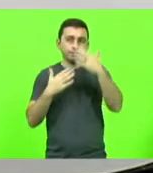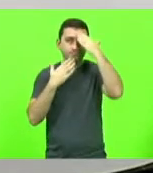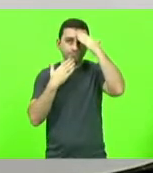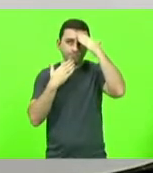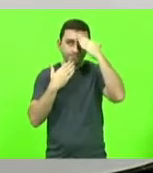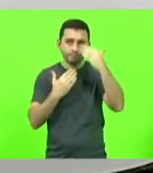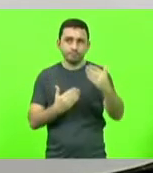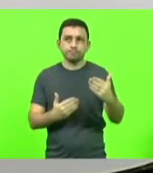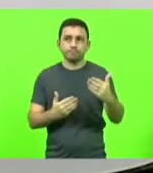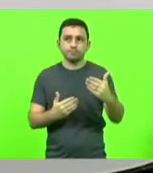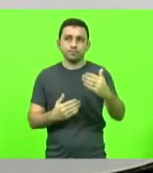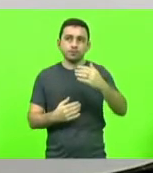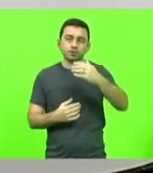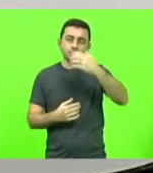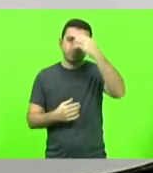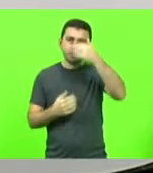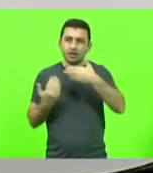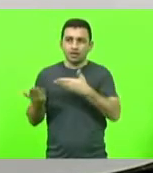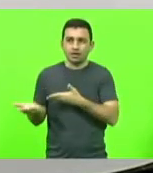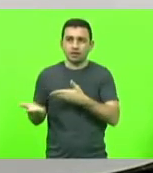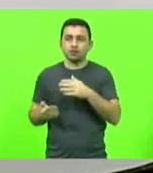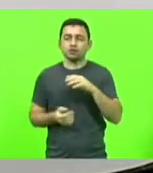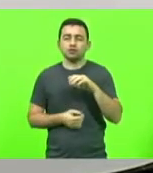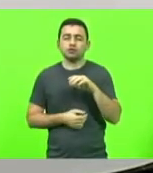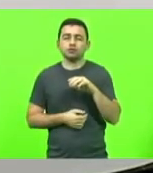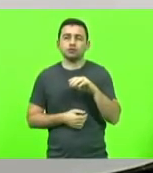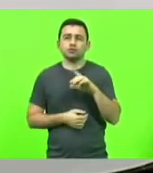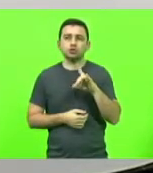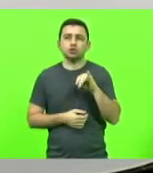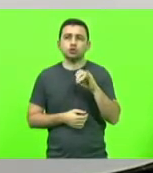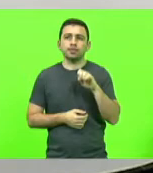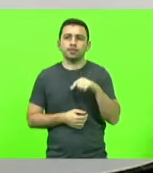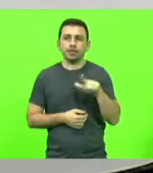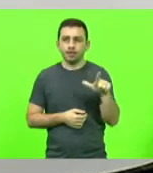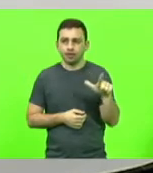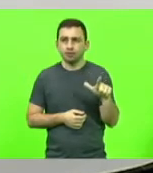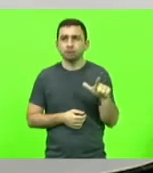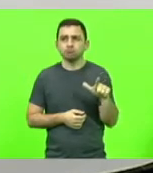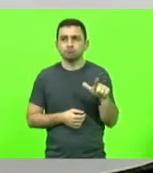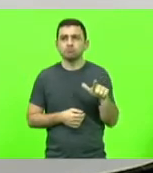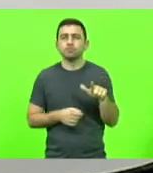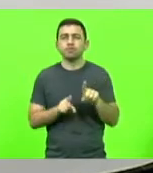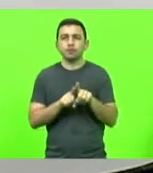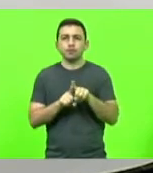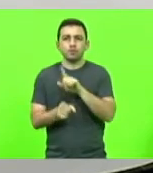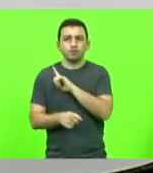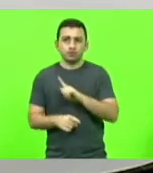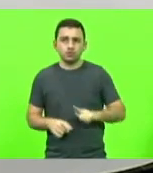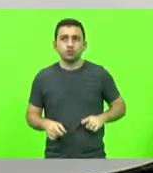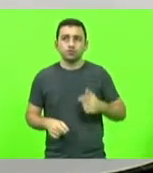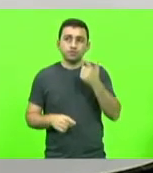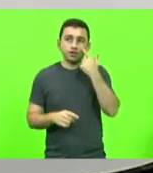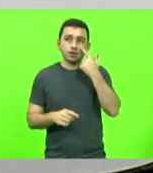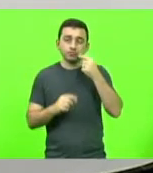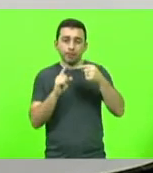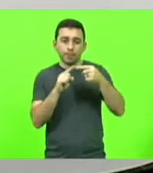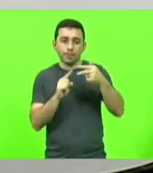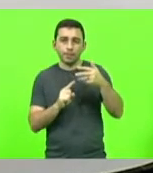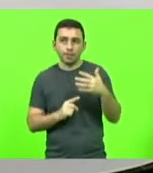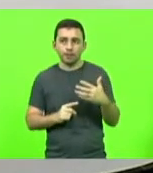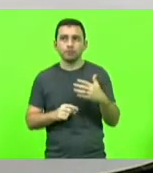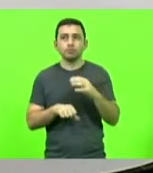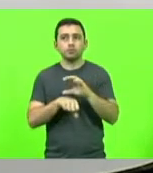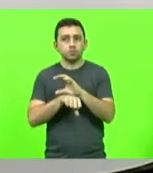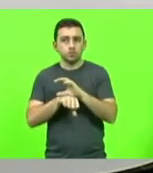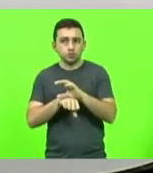ao coronel Dionei e ao governador por, tecnicamente, fazer as observações necessárias para a constituição